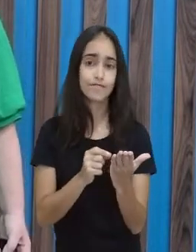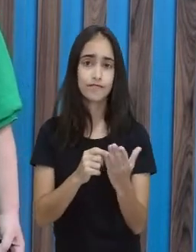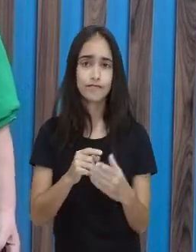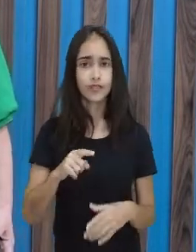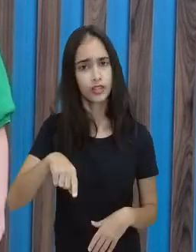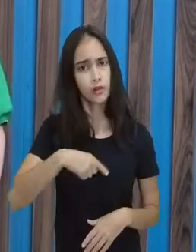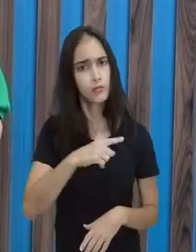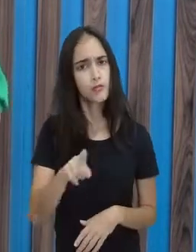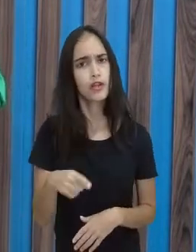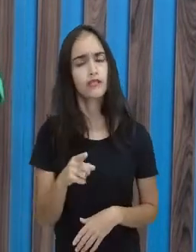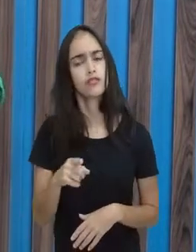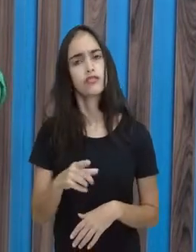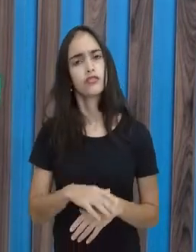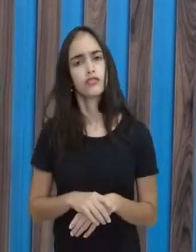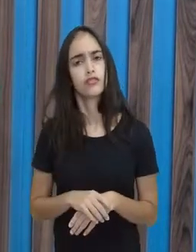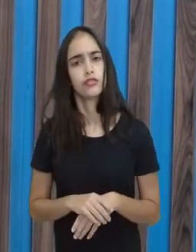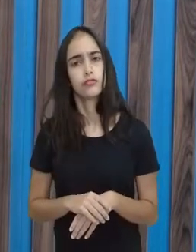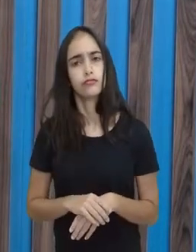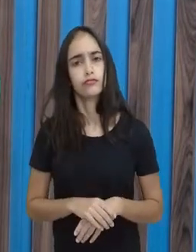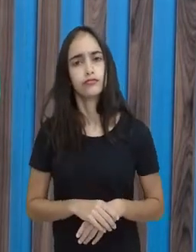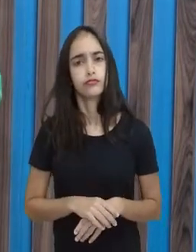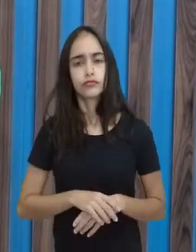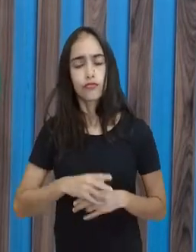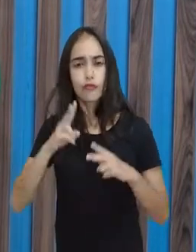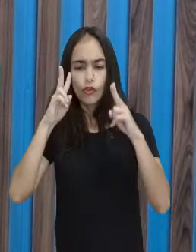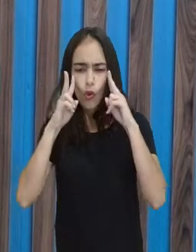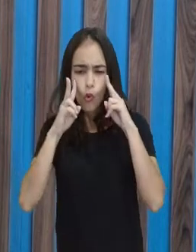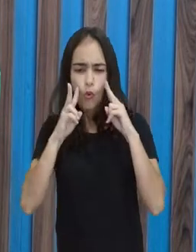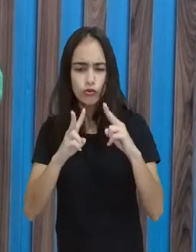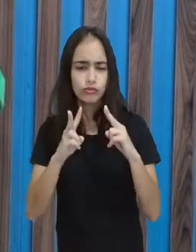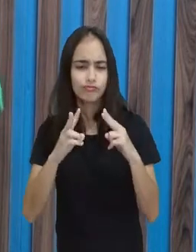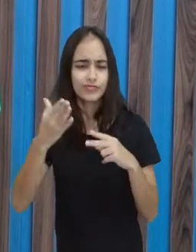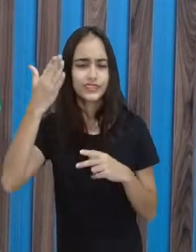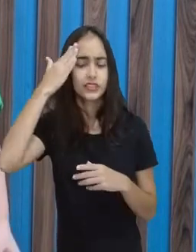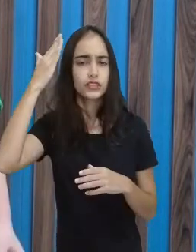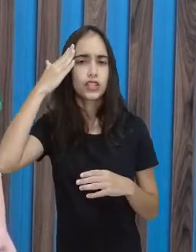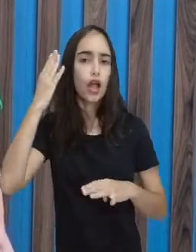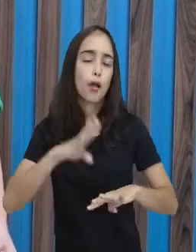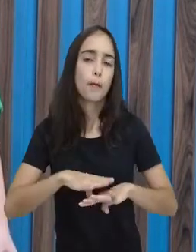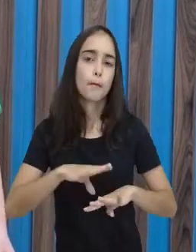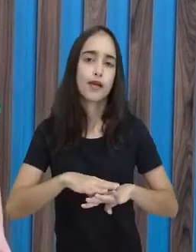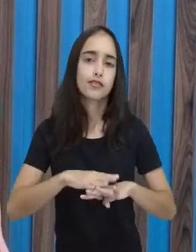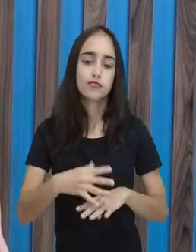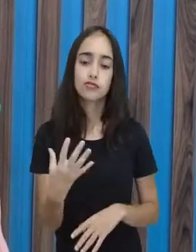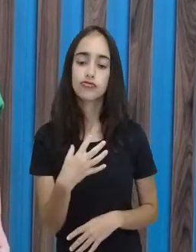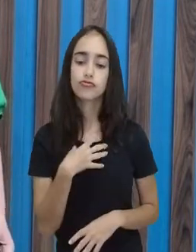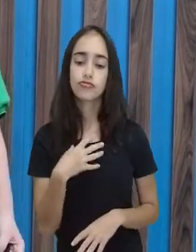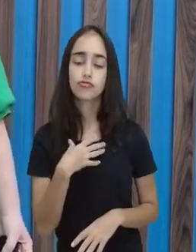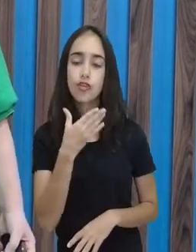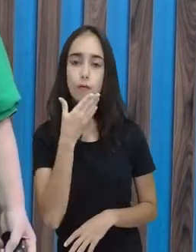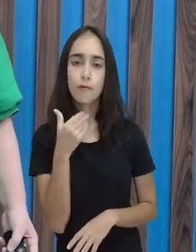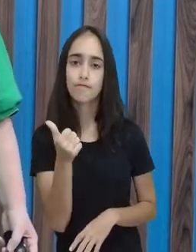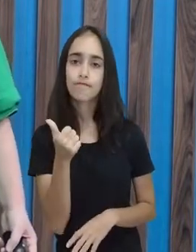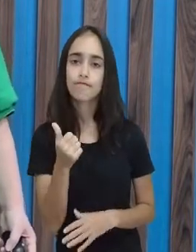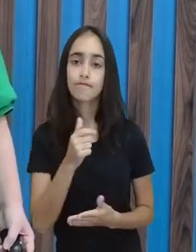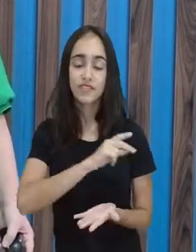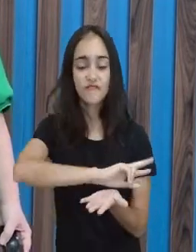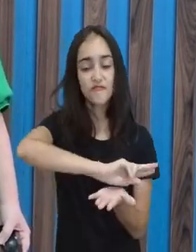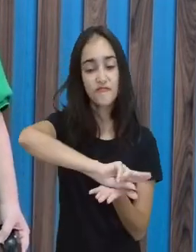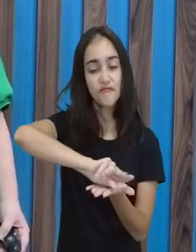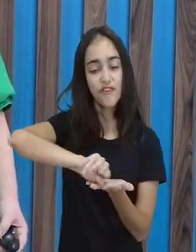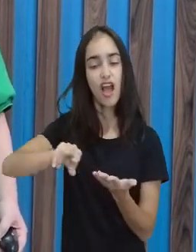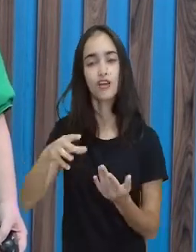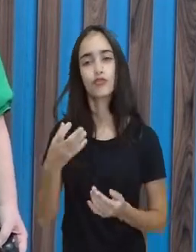vocês olhem a matemática de diversas maneiras. Na minha fala, na sua